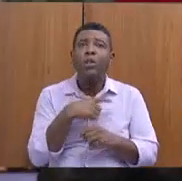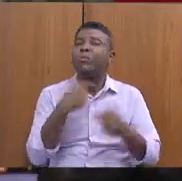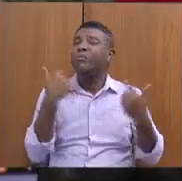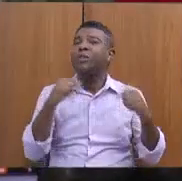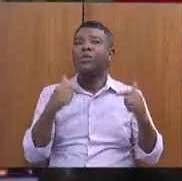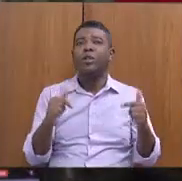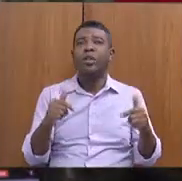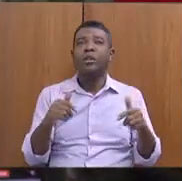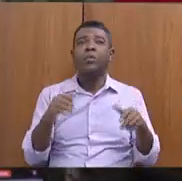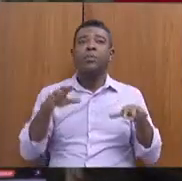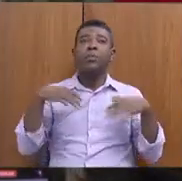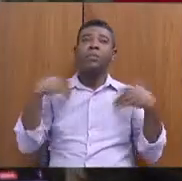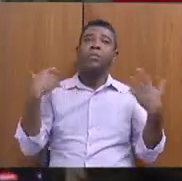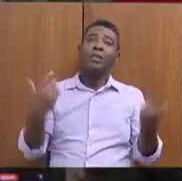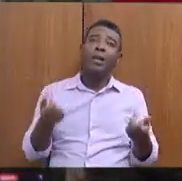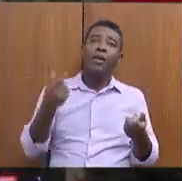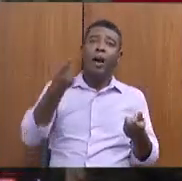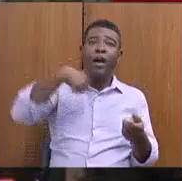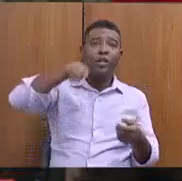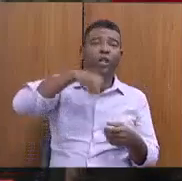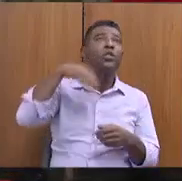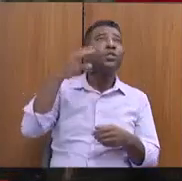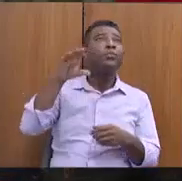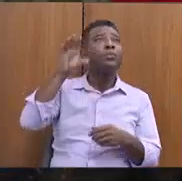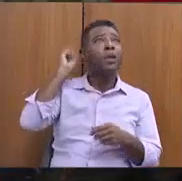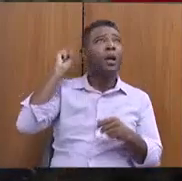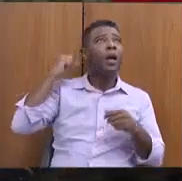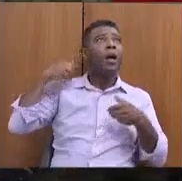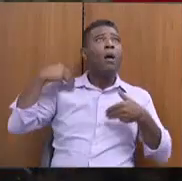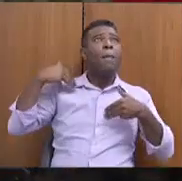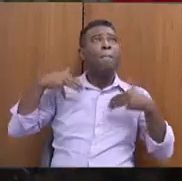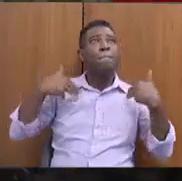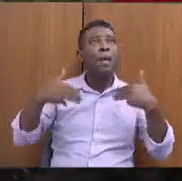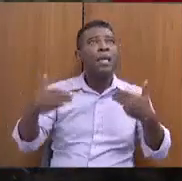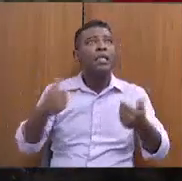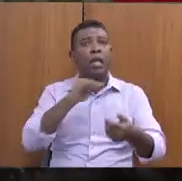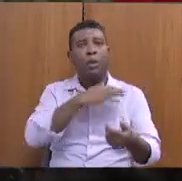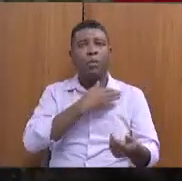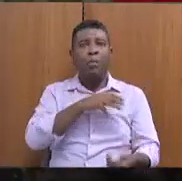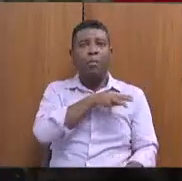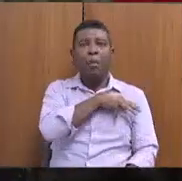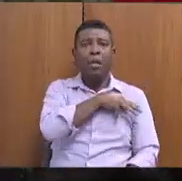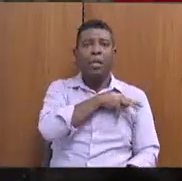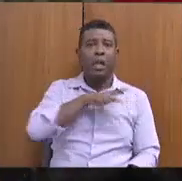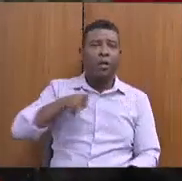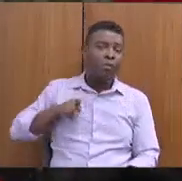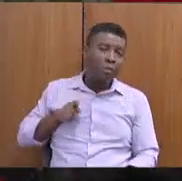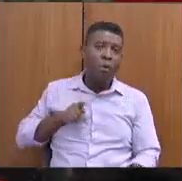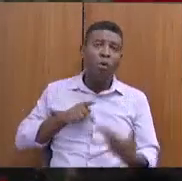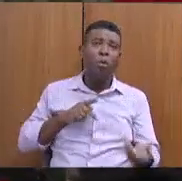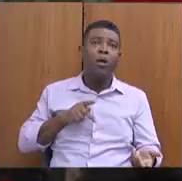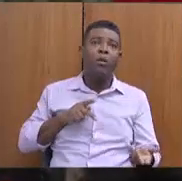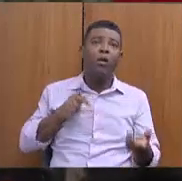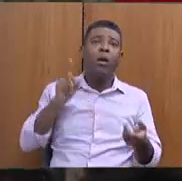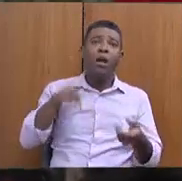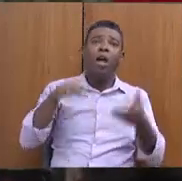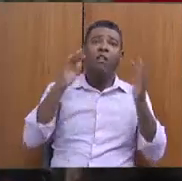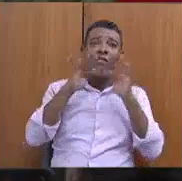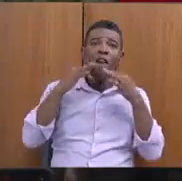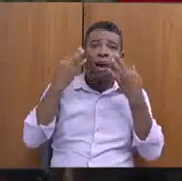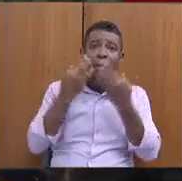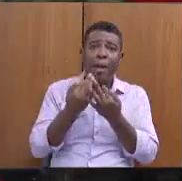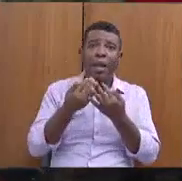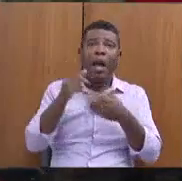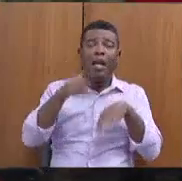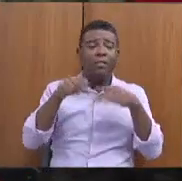Trabalho, às vezes, três gerações são resgatadas da mesma fazenda e famílias que são resgatadas e acabam